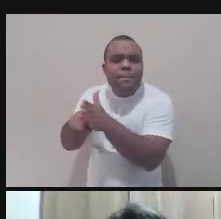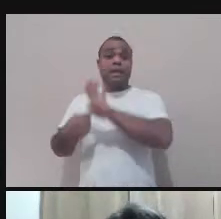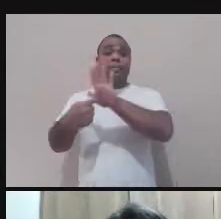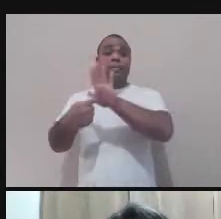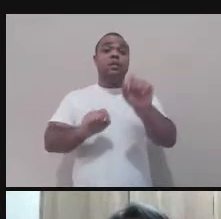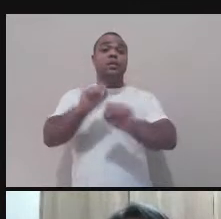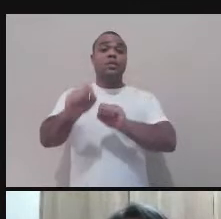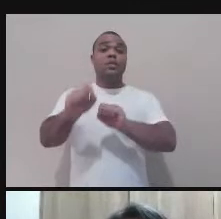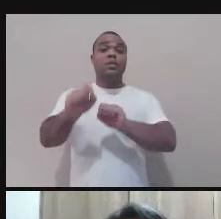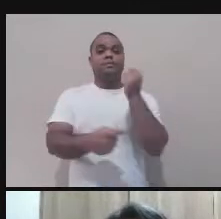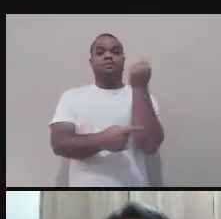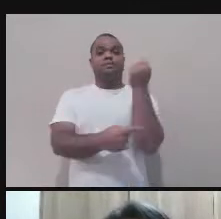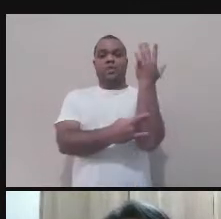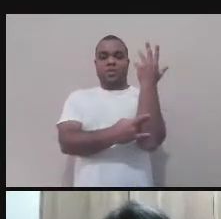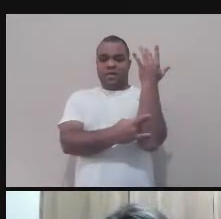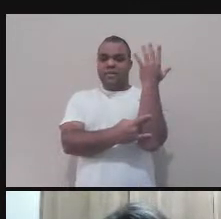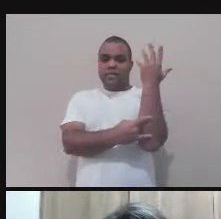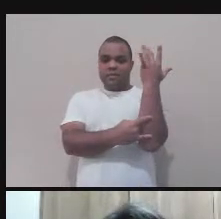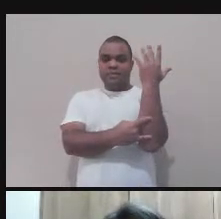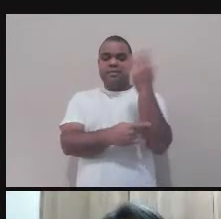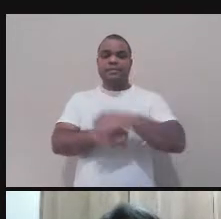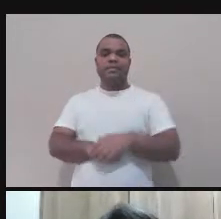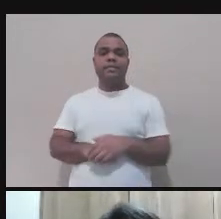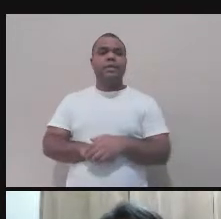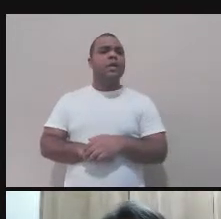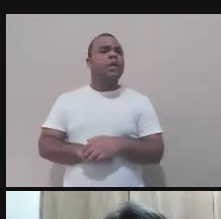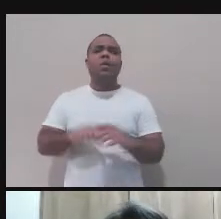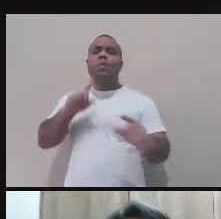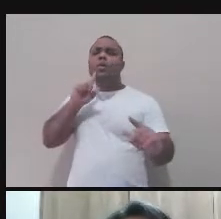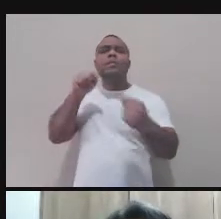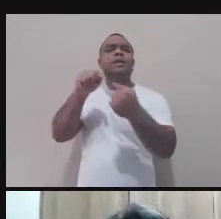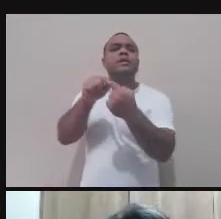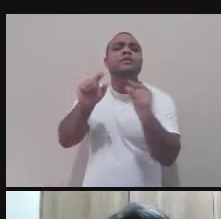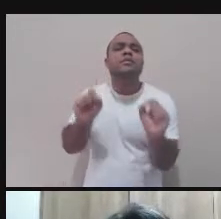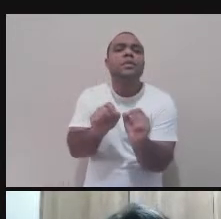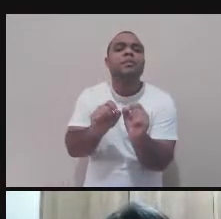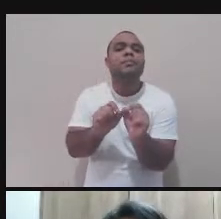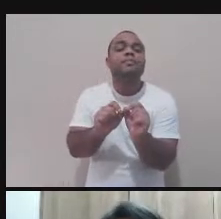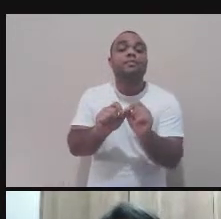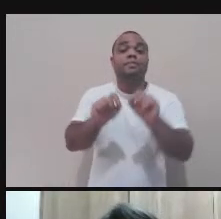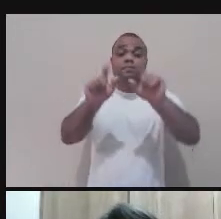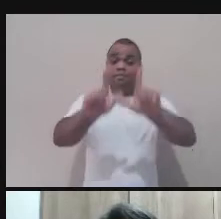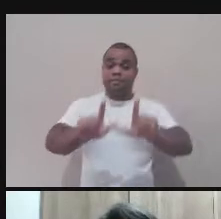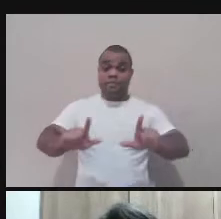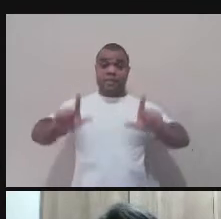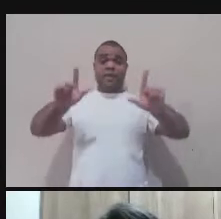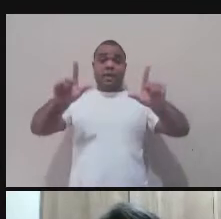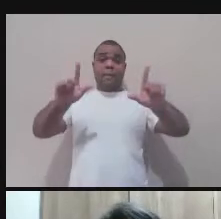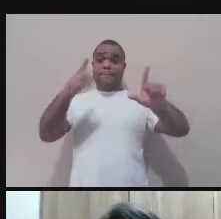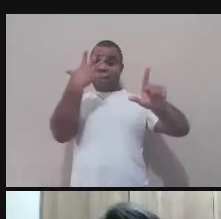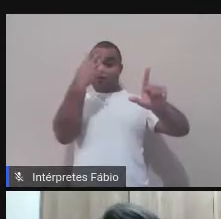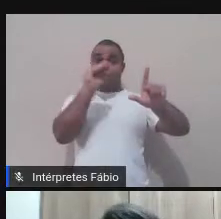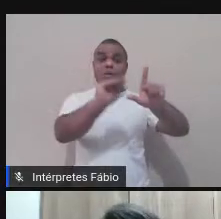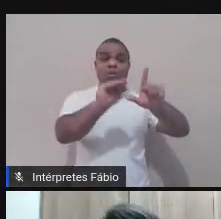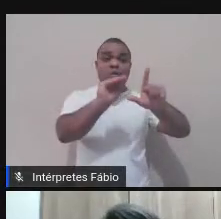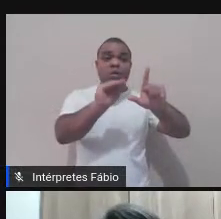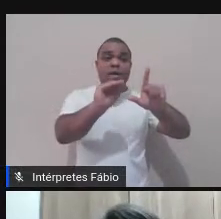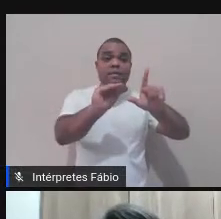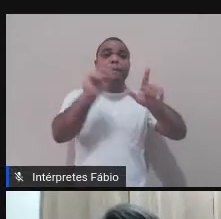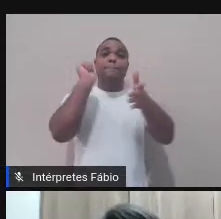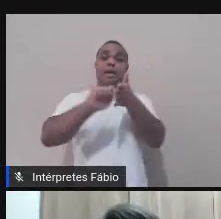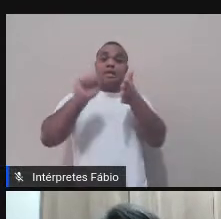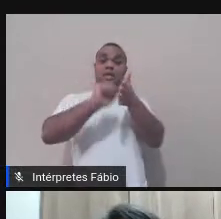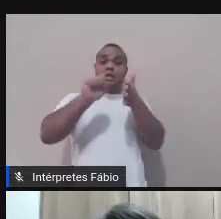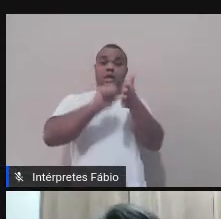o foco é o papel da fotografia em romances escritos por mulheres. E assim, eu acho também que